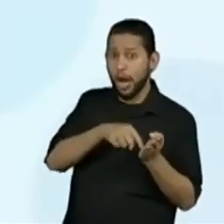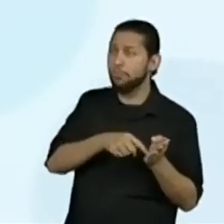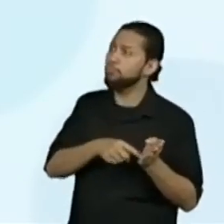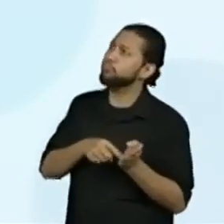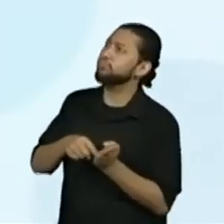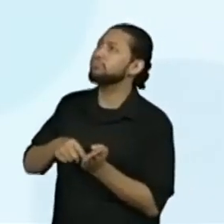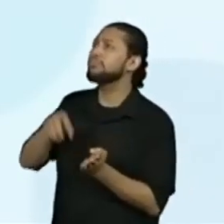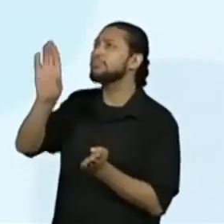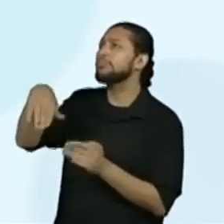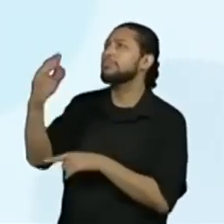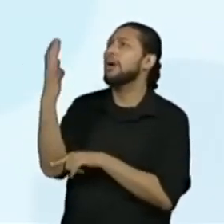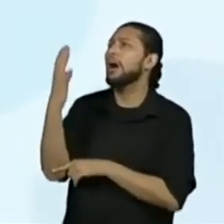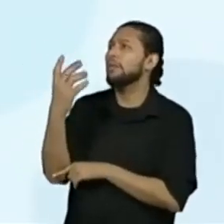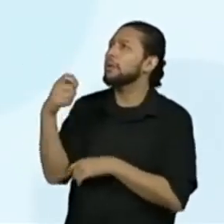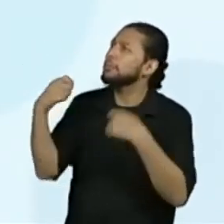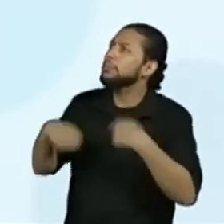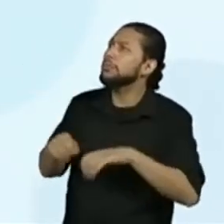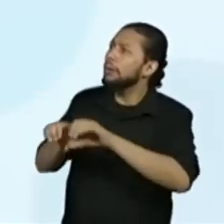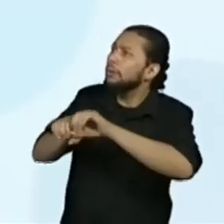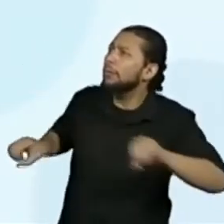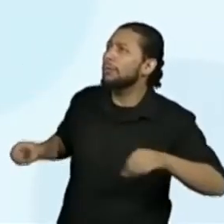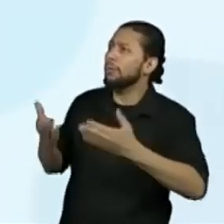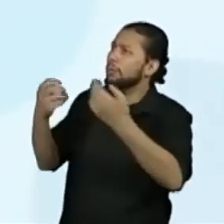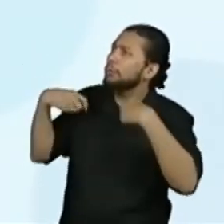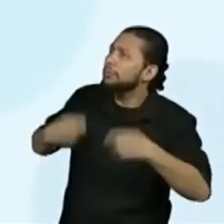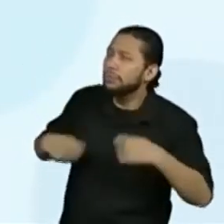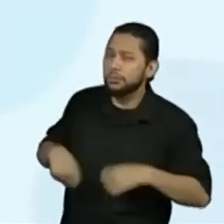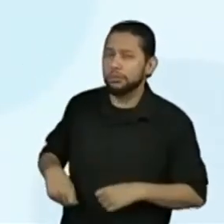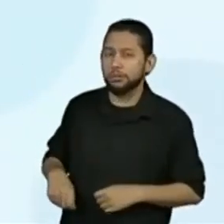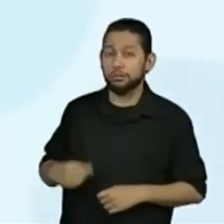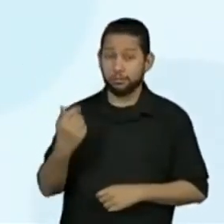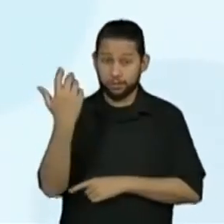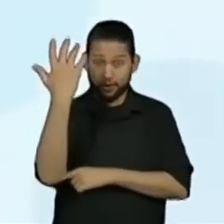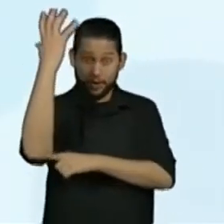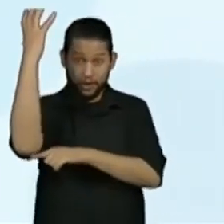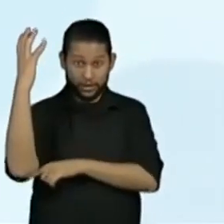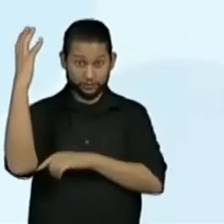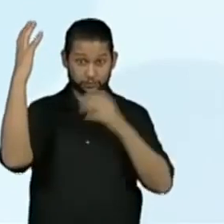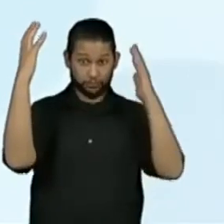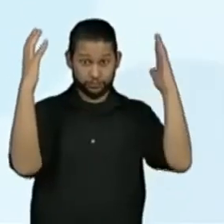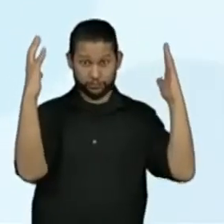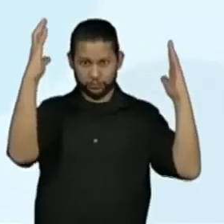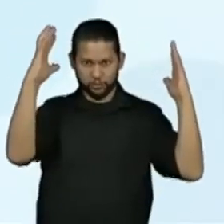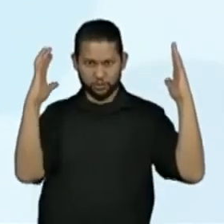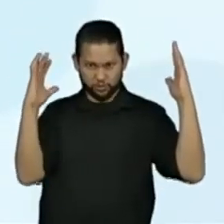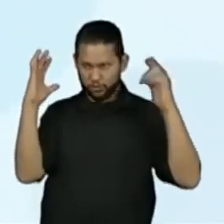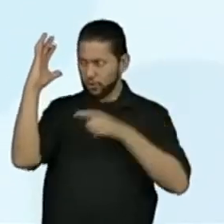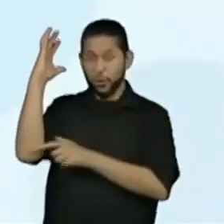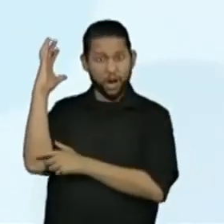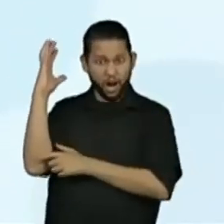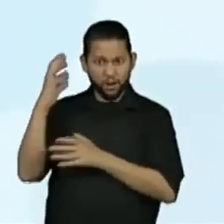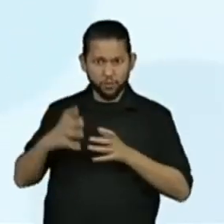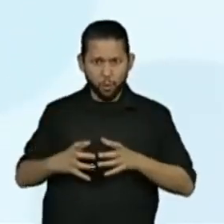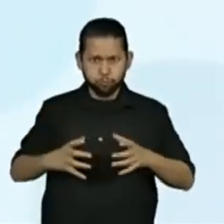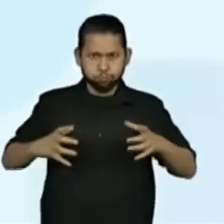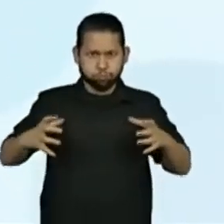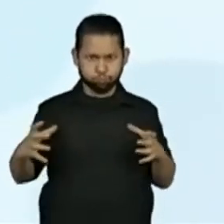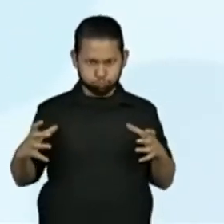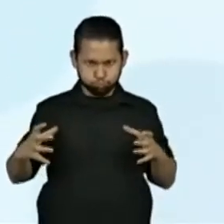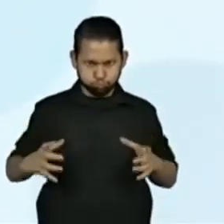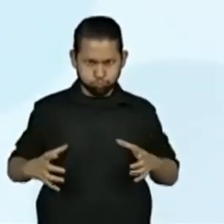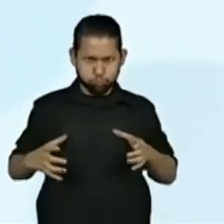delas lhe desse um cabo. As árvores mais encorpadas se negaram a